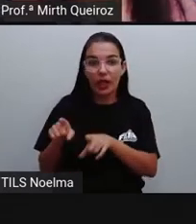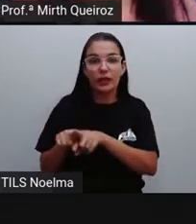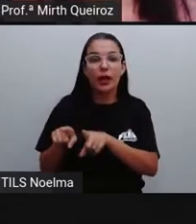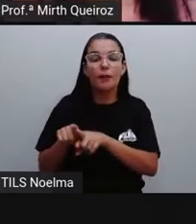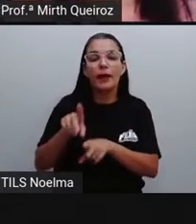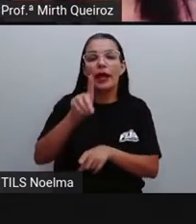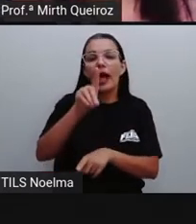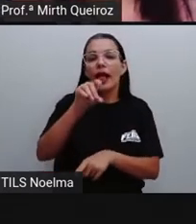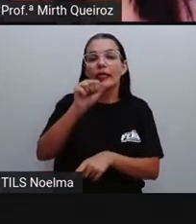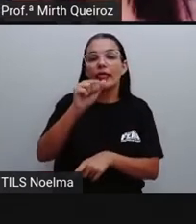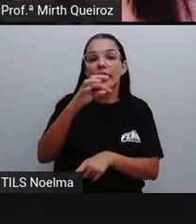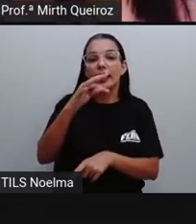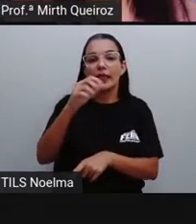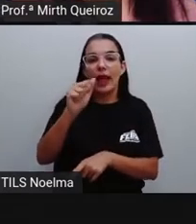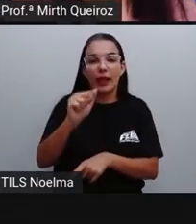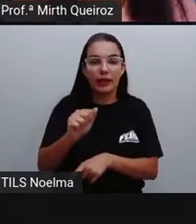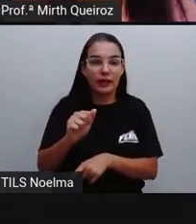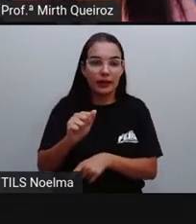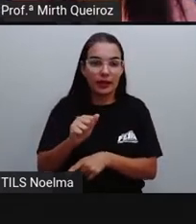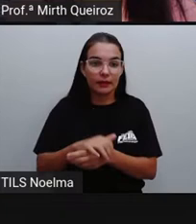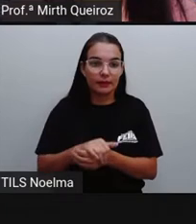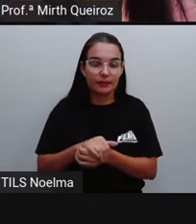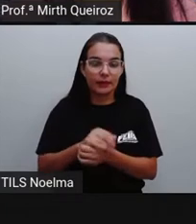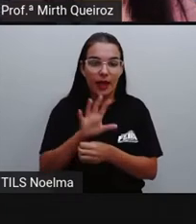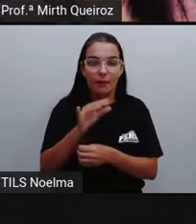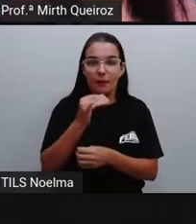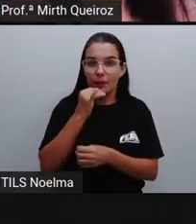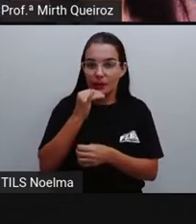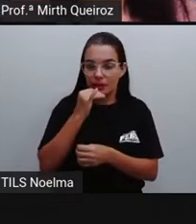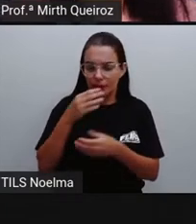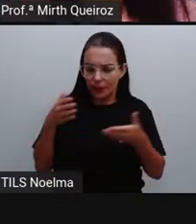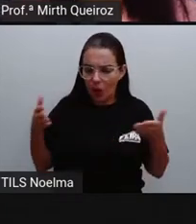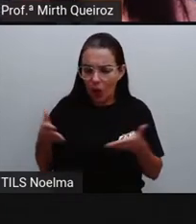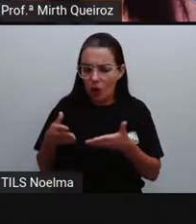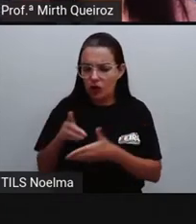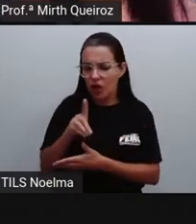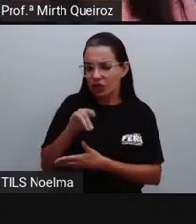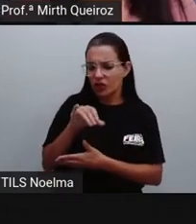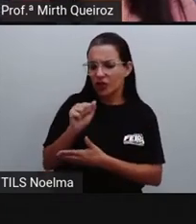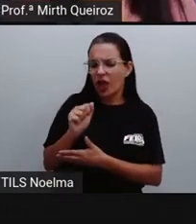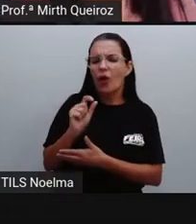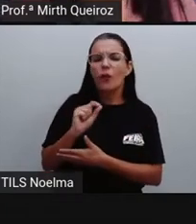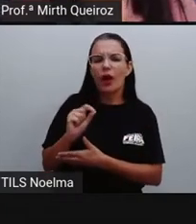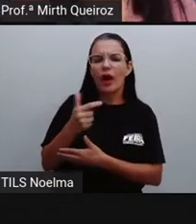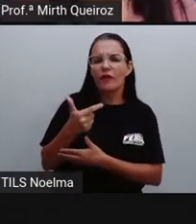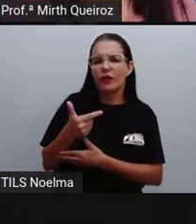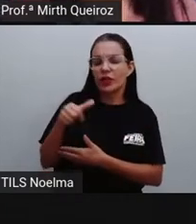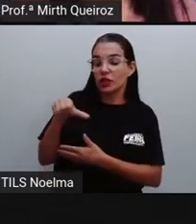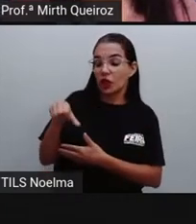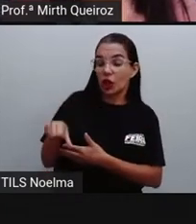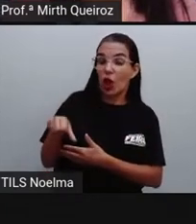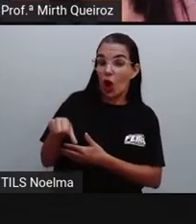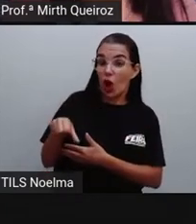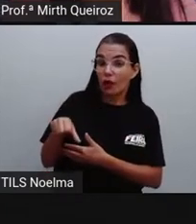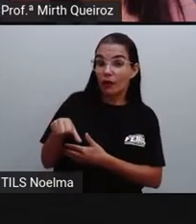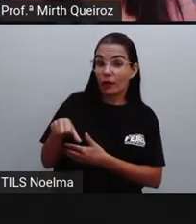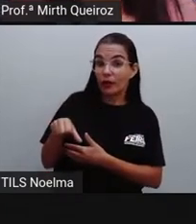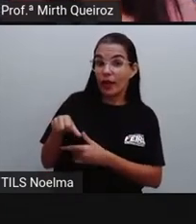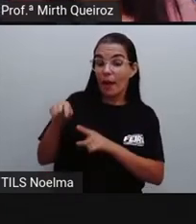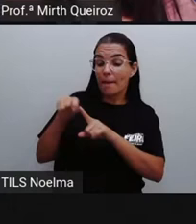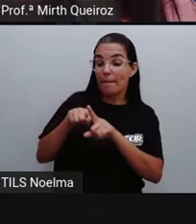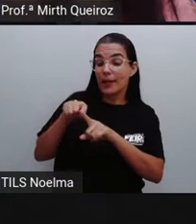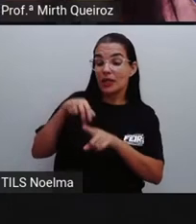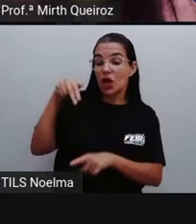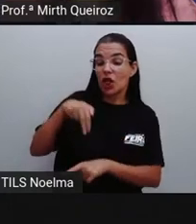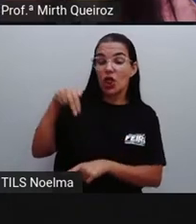Por exemplo, hoje é dia o quê? Hoje é dia 29, né? Então, 29 de